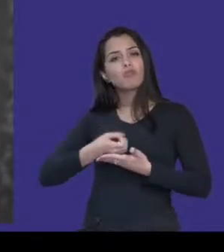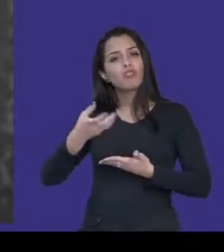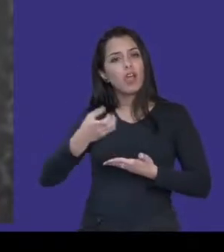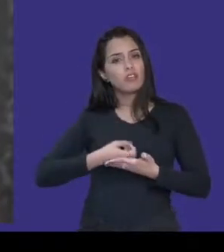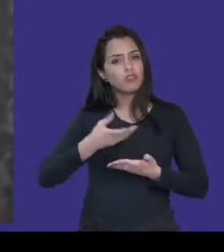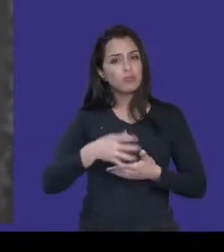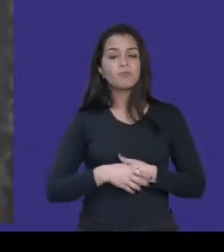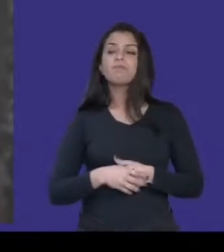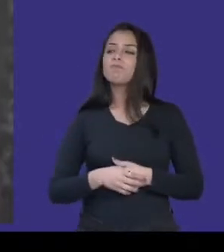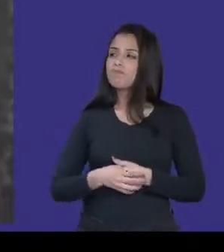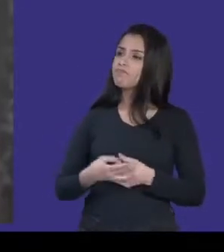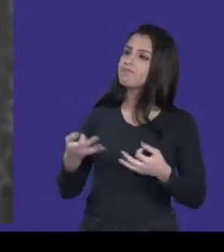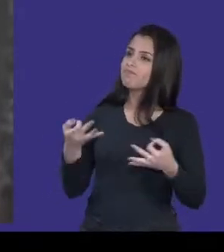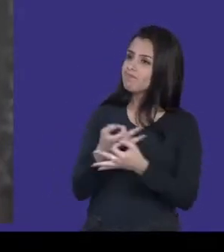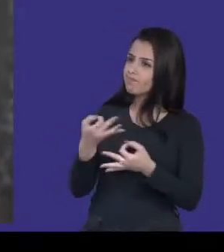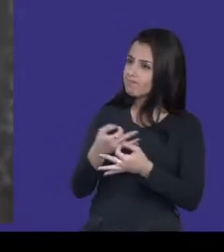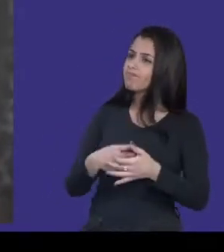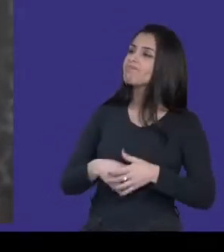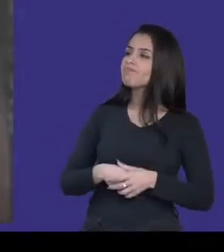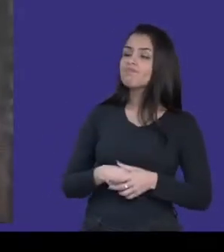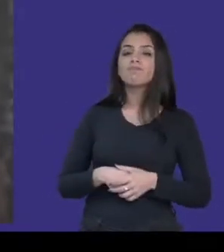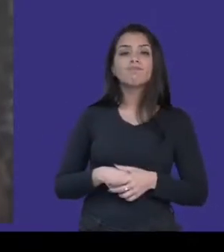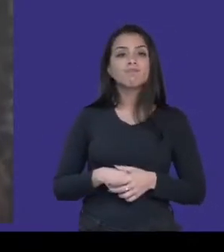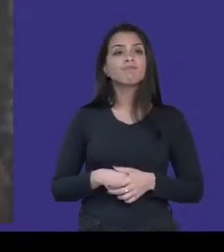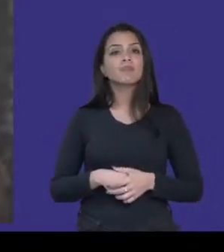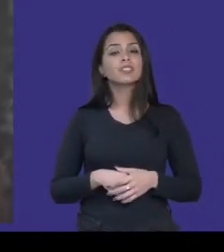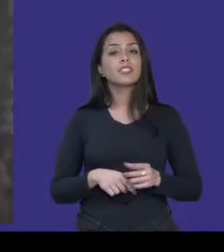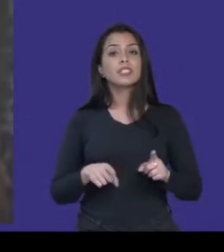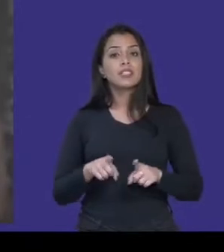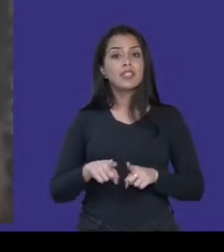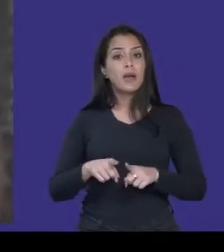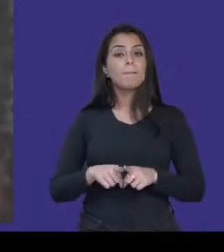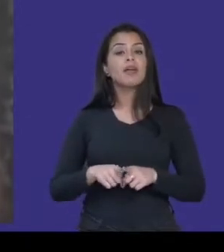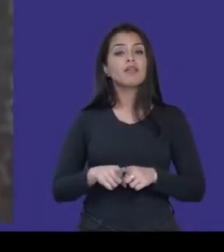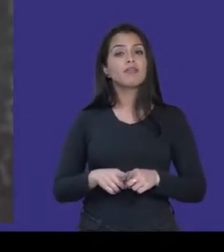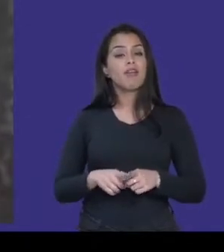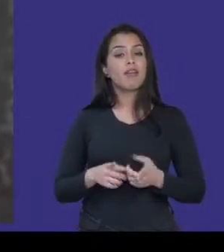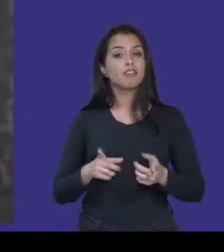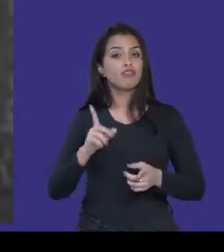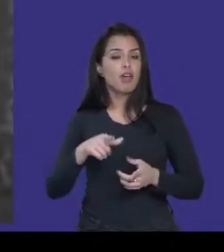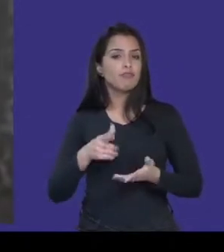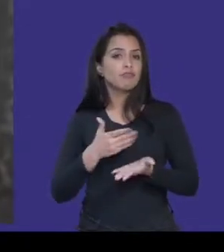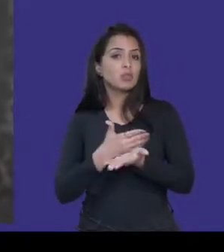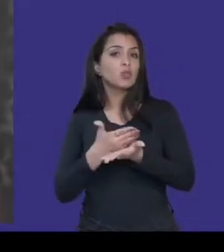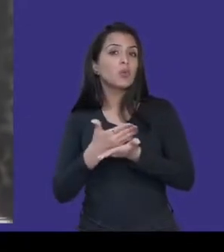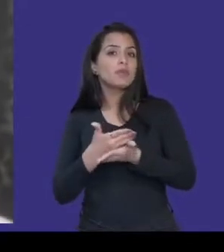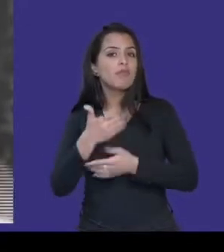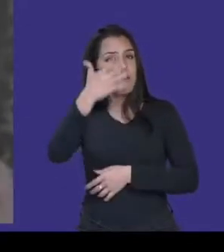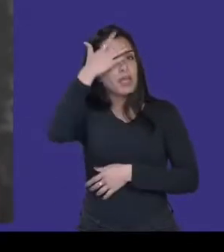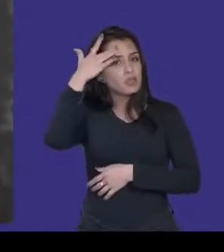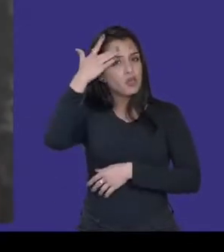perfeito, professor Marcelo. E a transcrição, ela já é um pequeno passo para quem é podcaster, né? Para entrar nessa, para